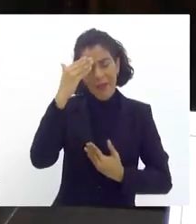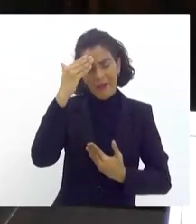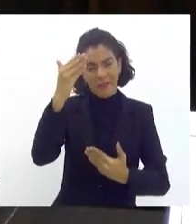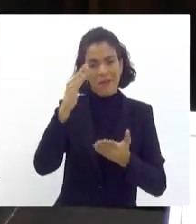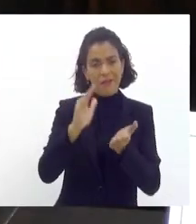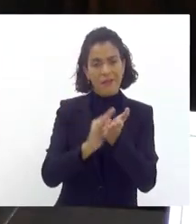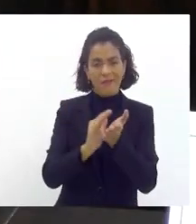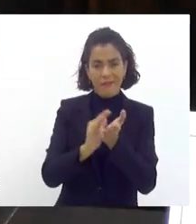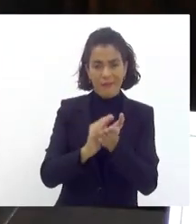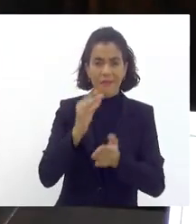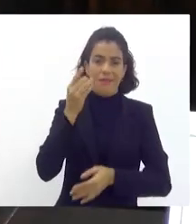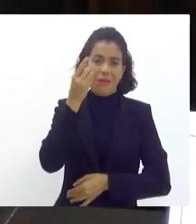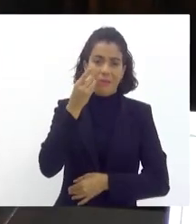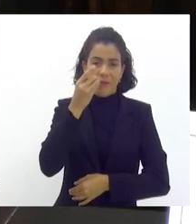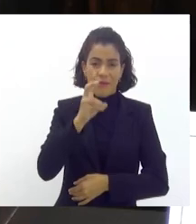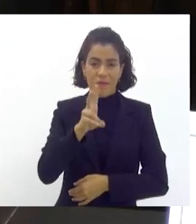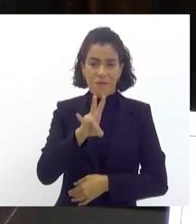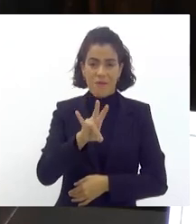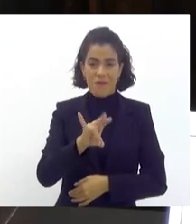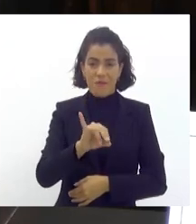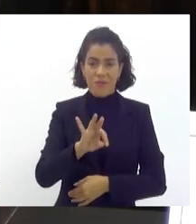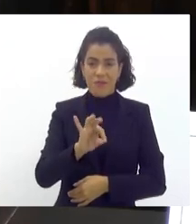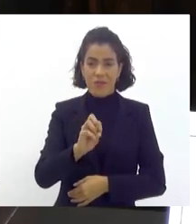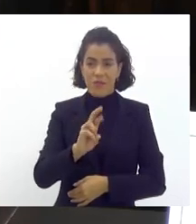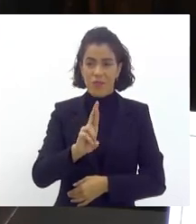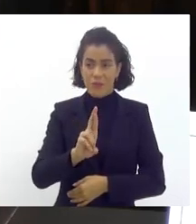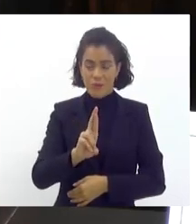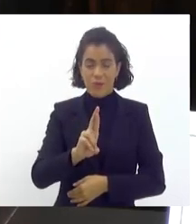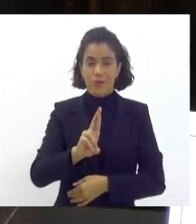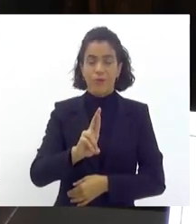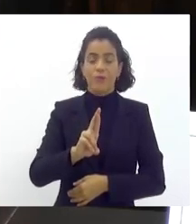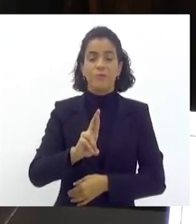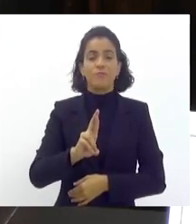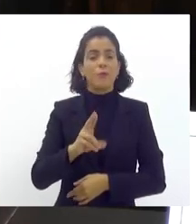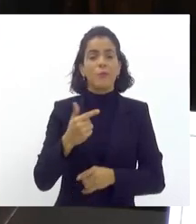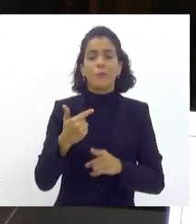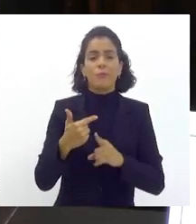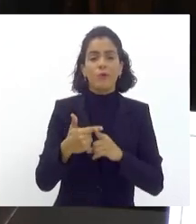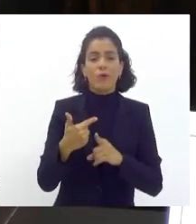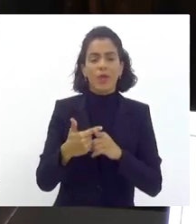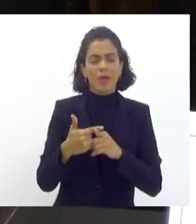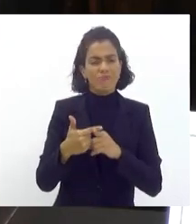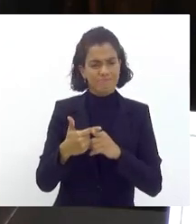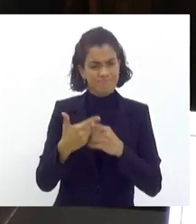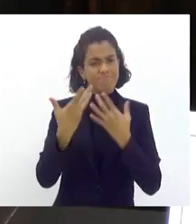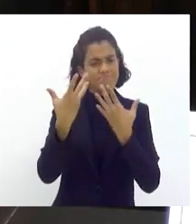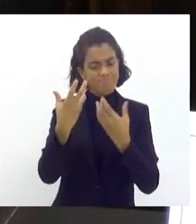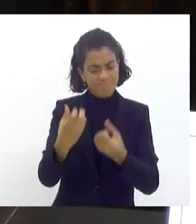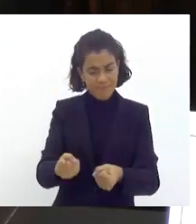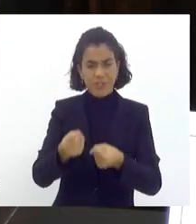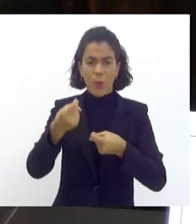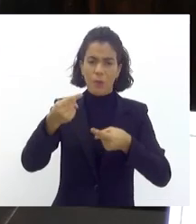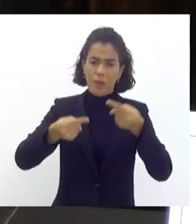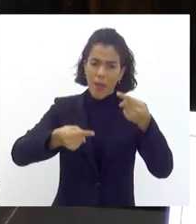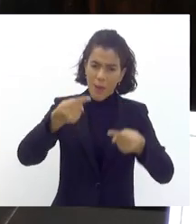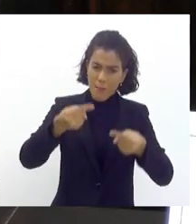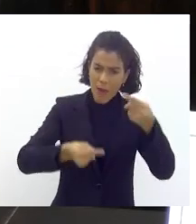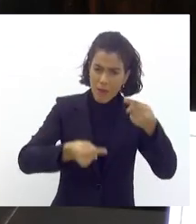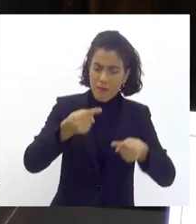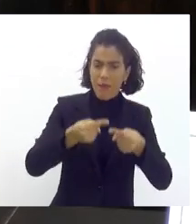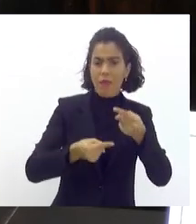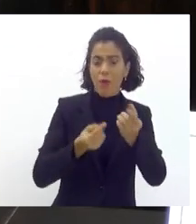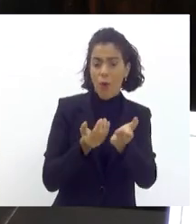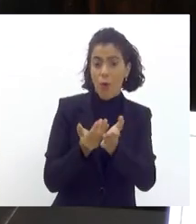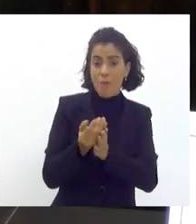deputado Vitor Júnior por ter entrado no debate nessa discussão desde o início do seu